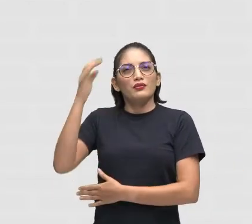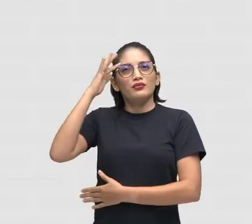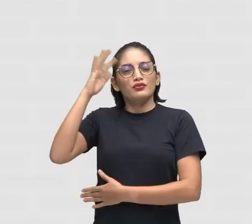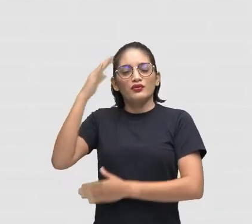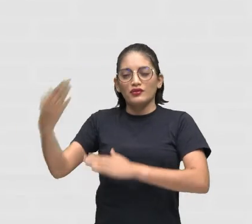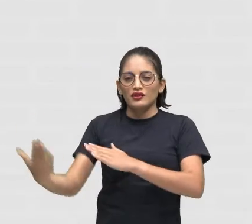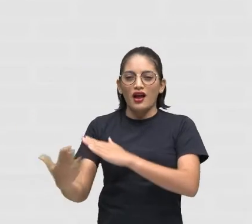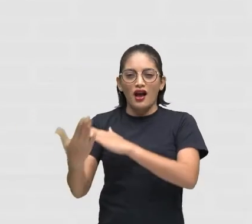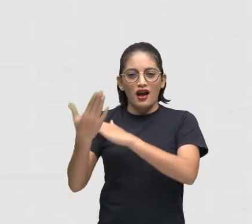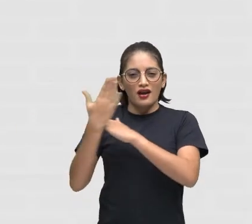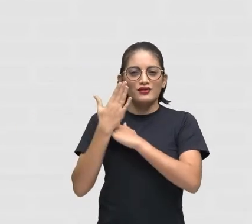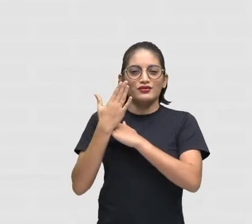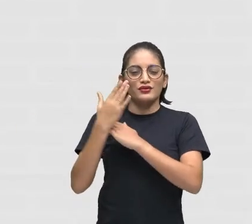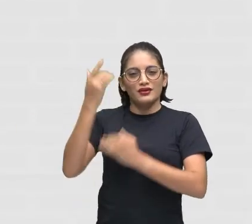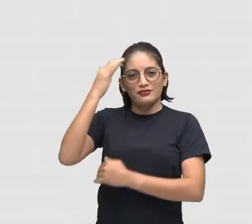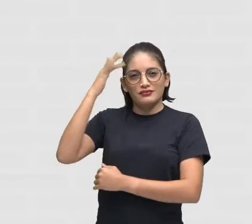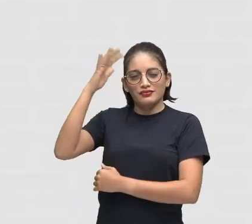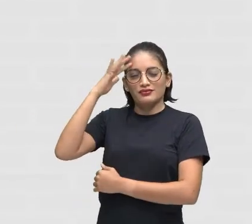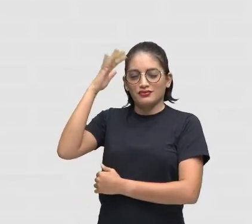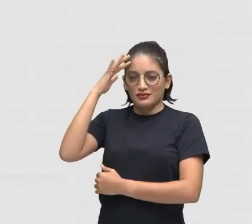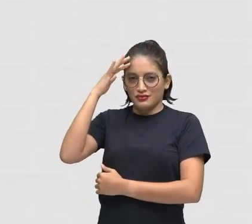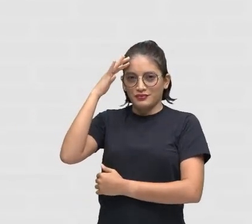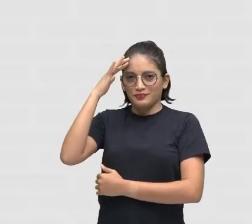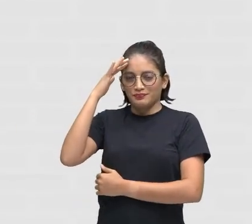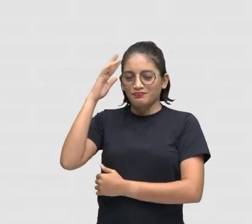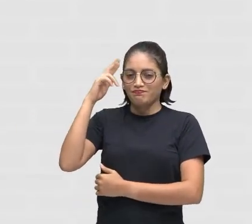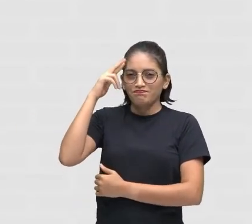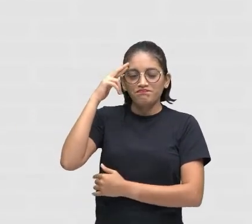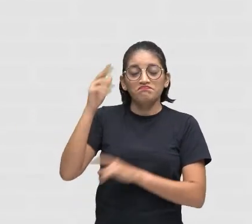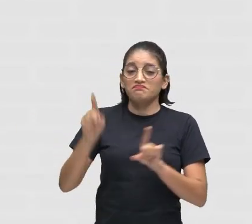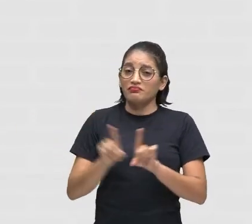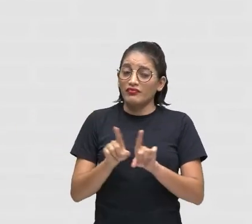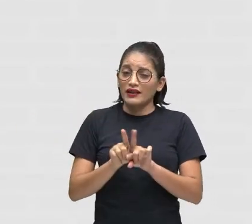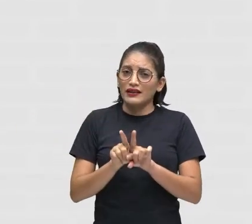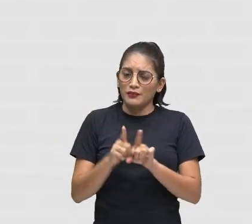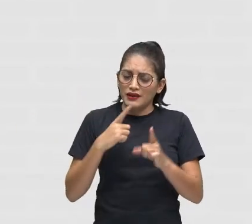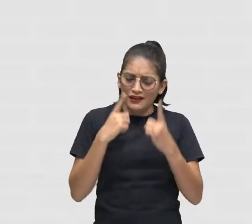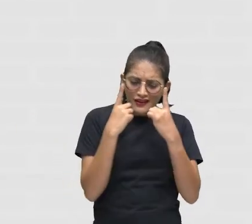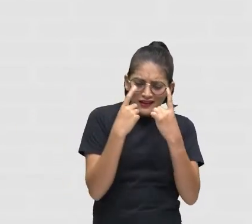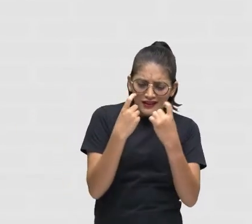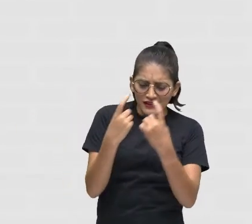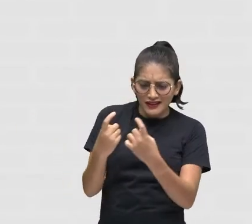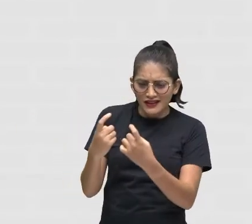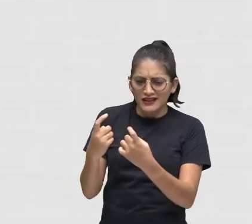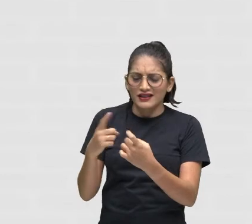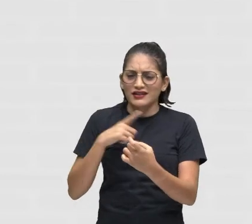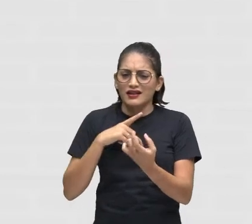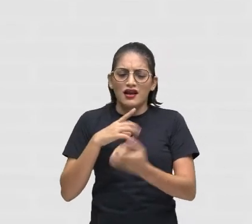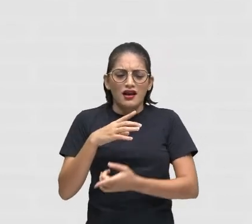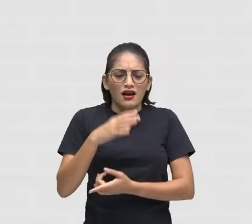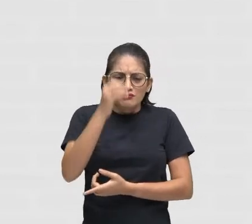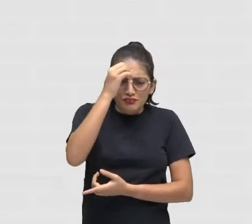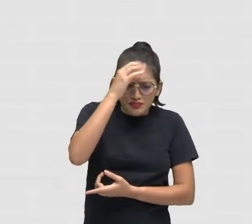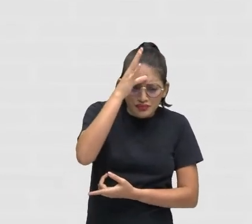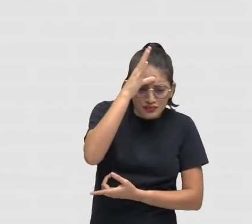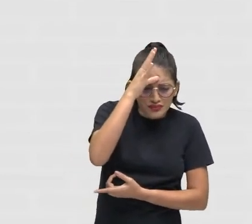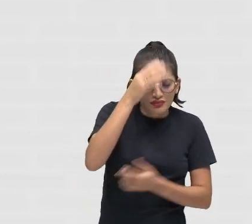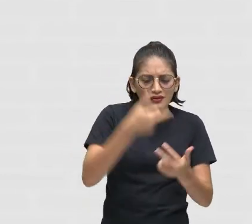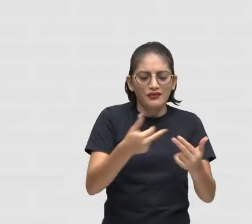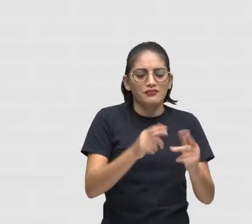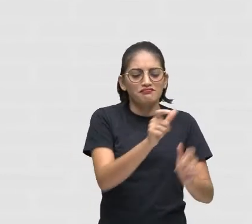ajuda A refletir Ele nos ajuda A A A ter interesse Por conhecer Mais coisas A ter mais